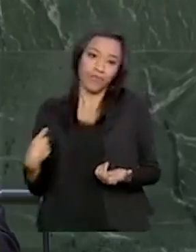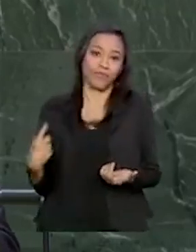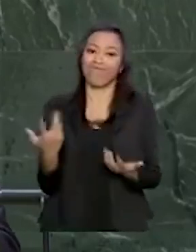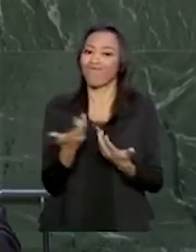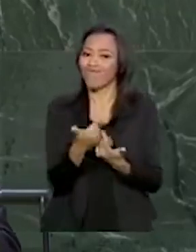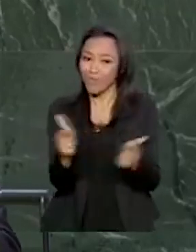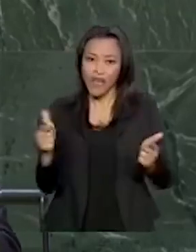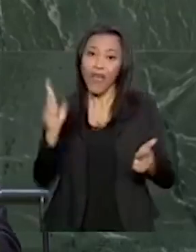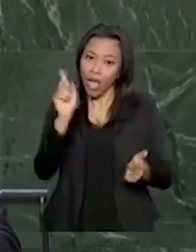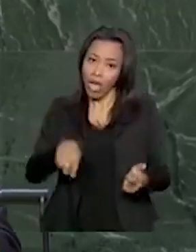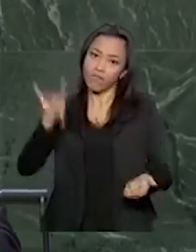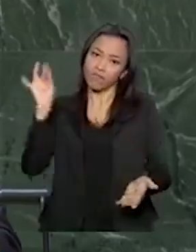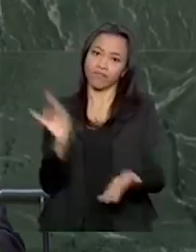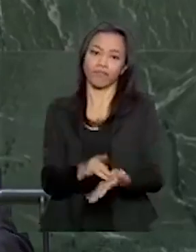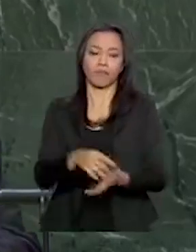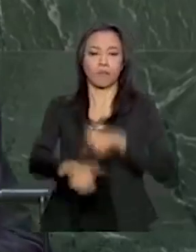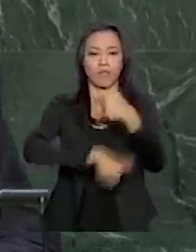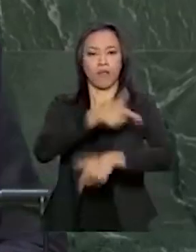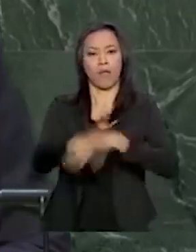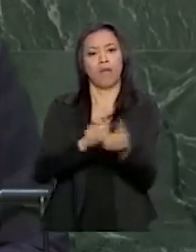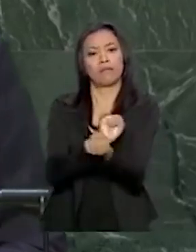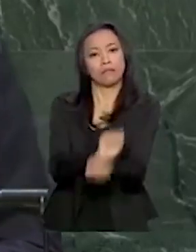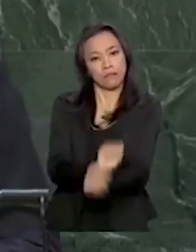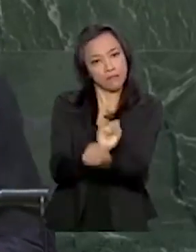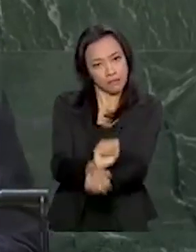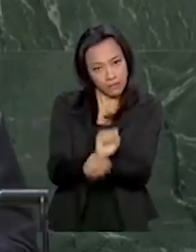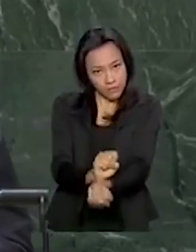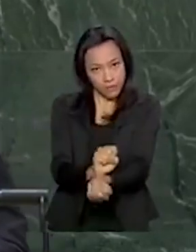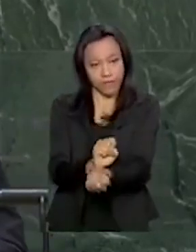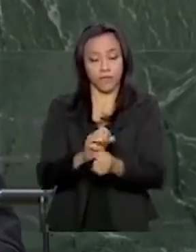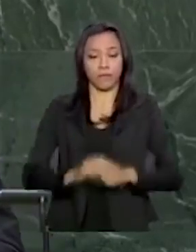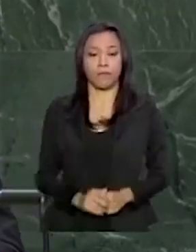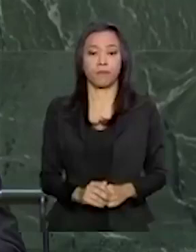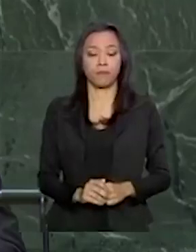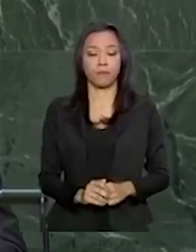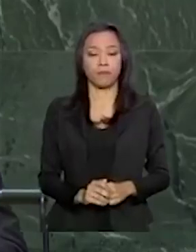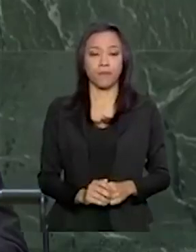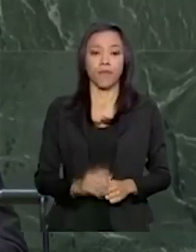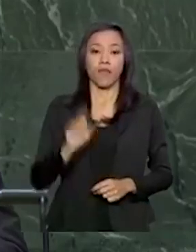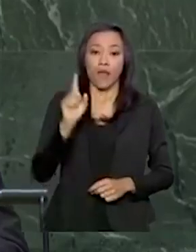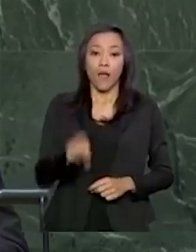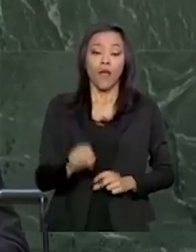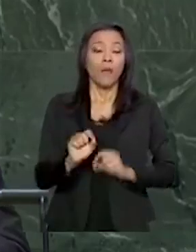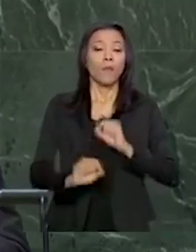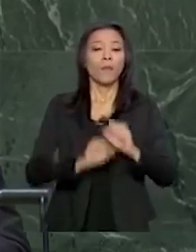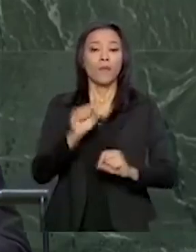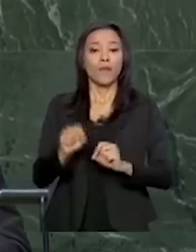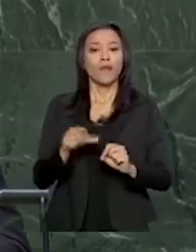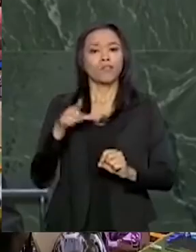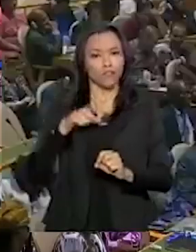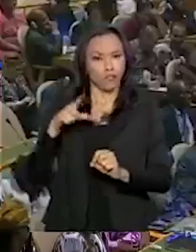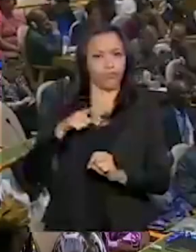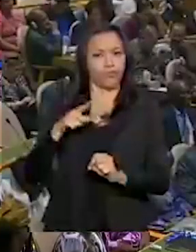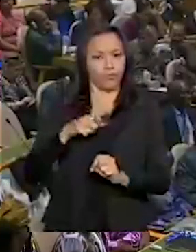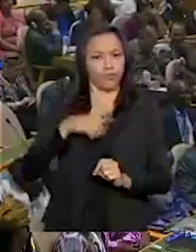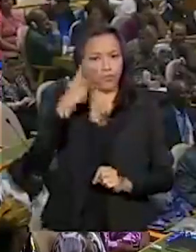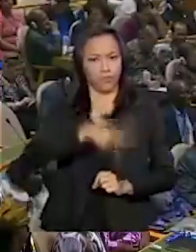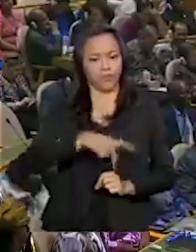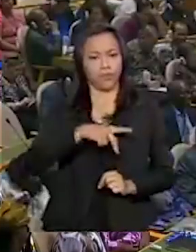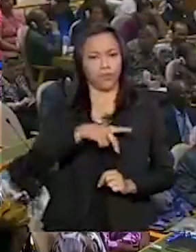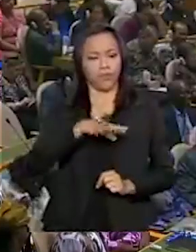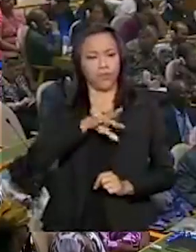trabalho escravo, acreditem, respaldado por entidades de direitos humanos do Brasil